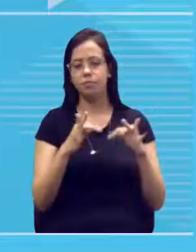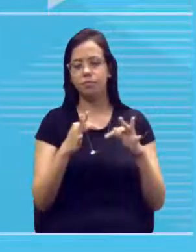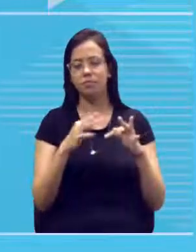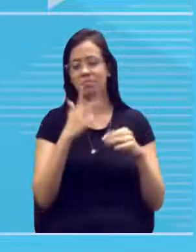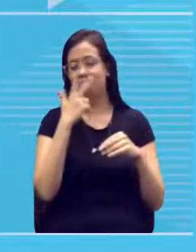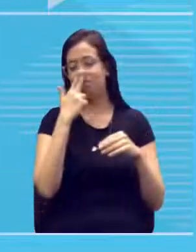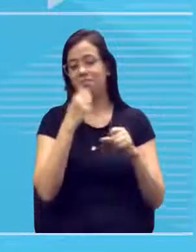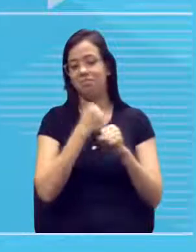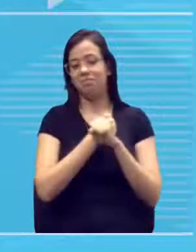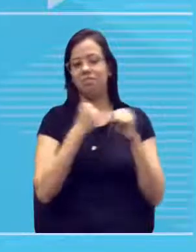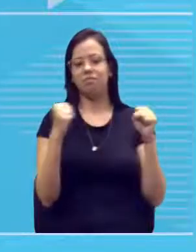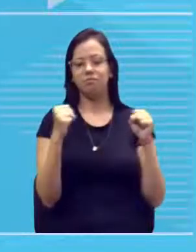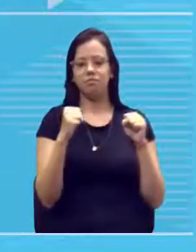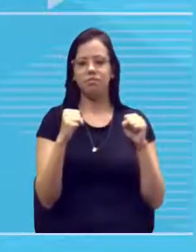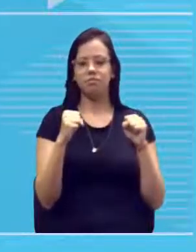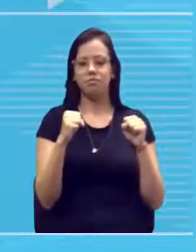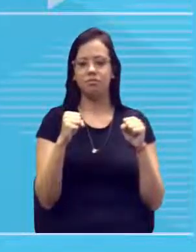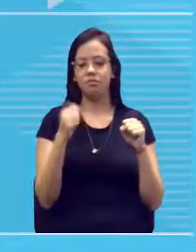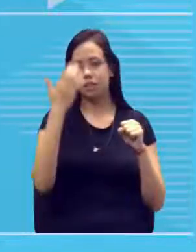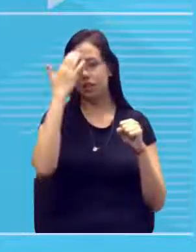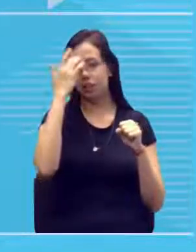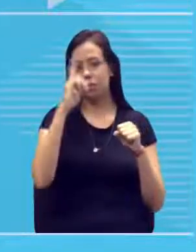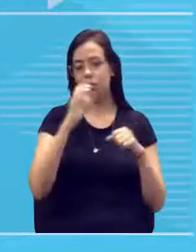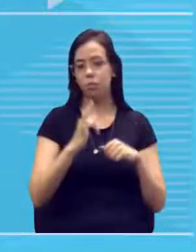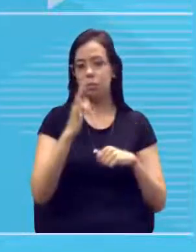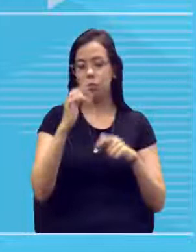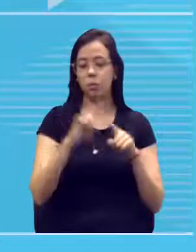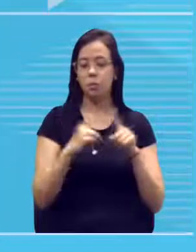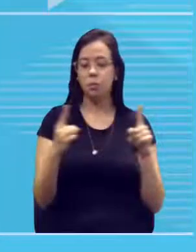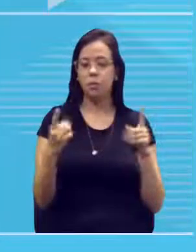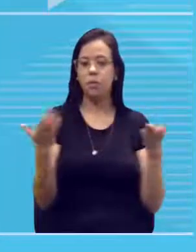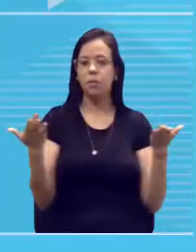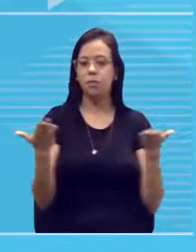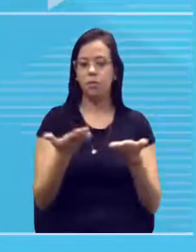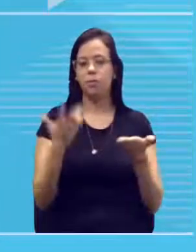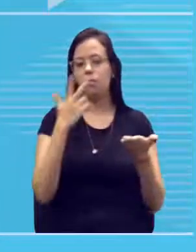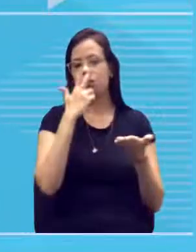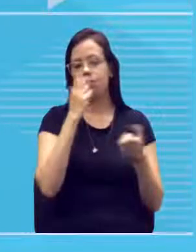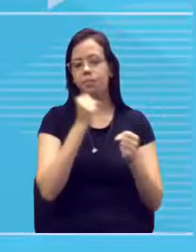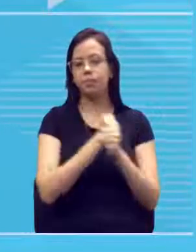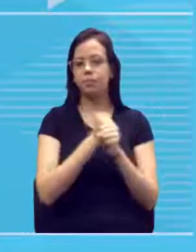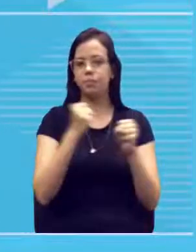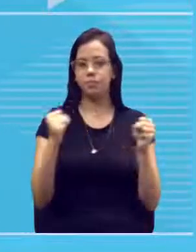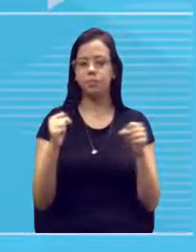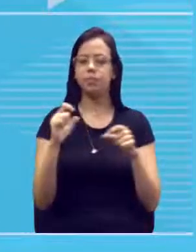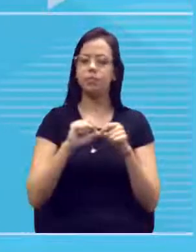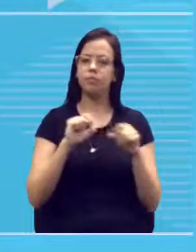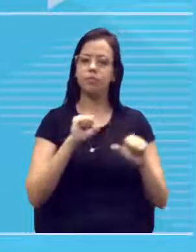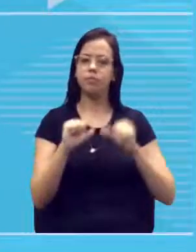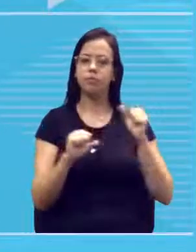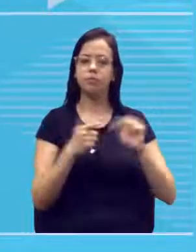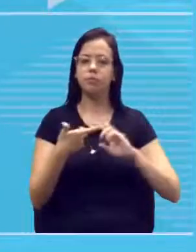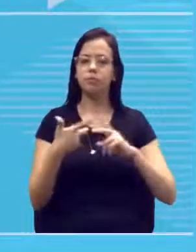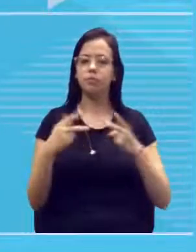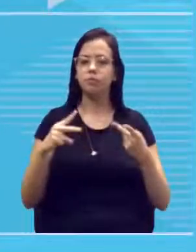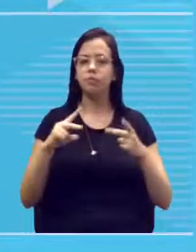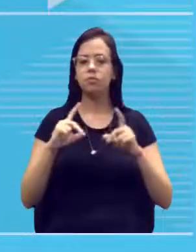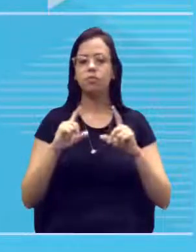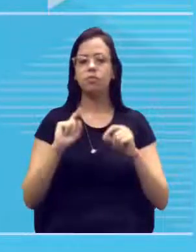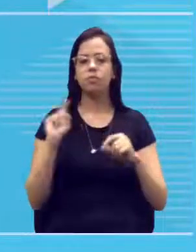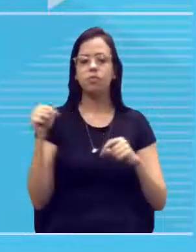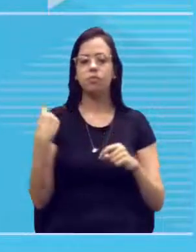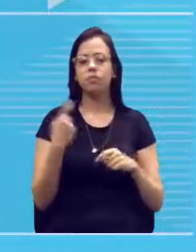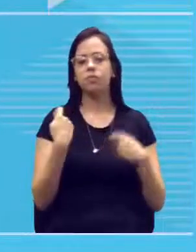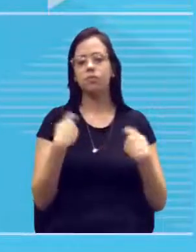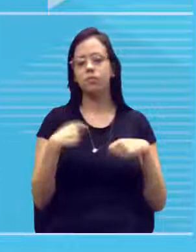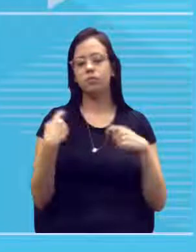impossível, tá? Não sei no futuro, mas para hoje, é praticamente impossível fazer isso, a gente vai ter que